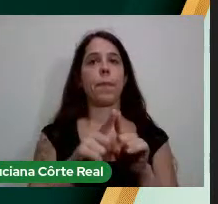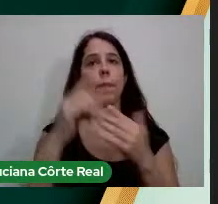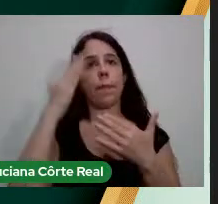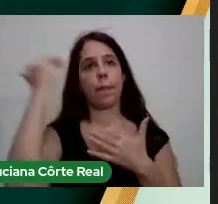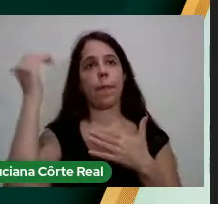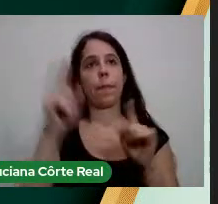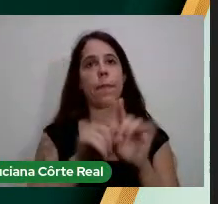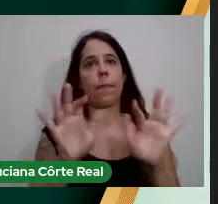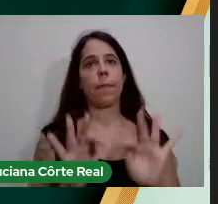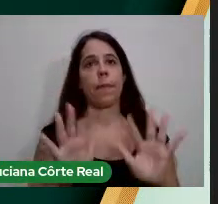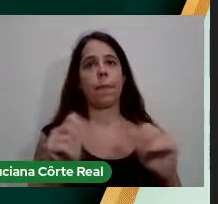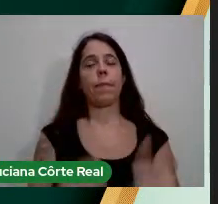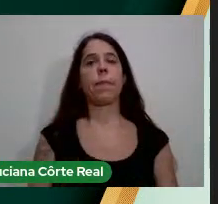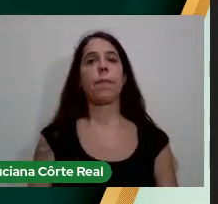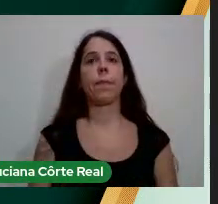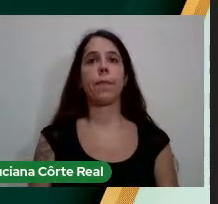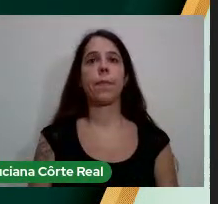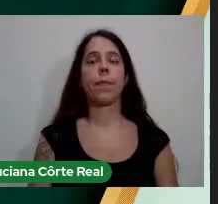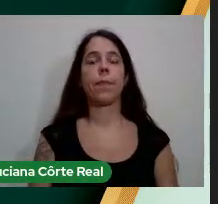E felicidades